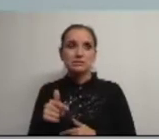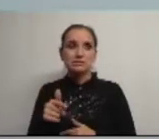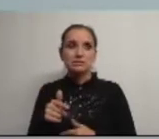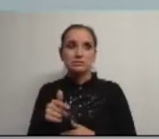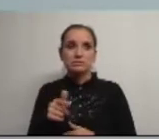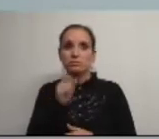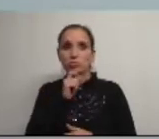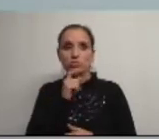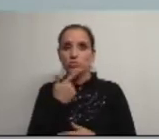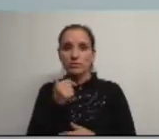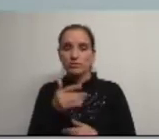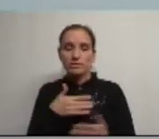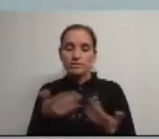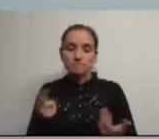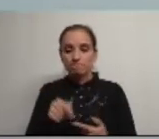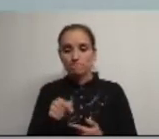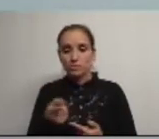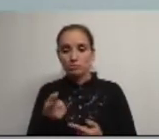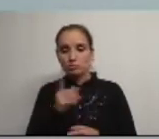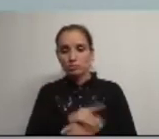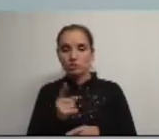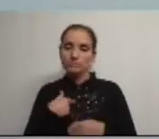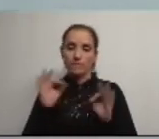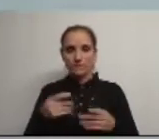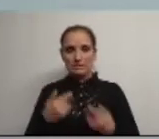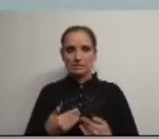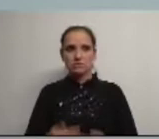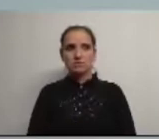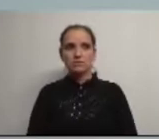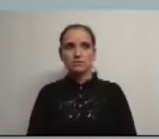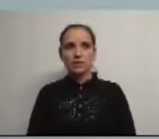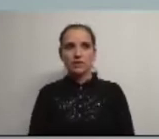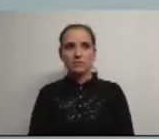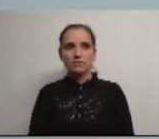o permite de certa forma e por isso fico-me pelo exposto Muito obrigado